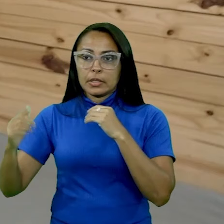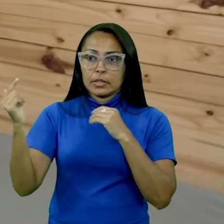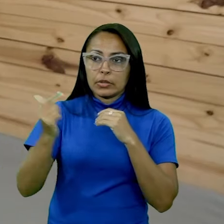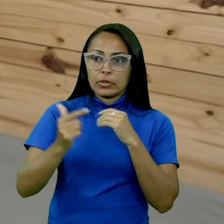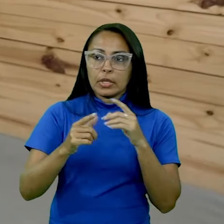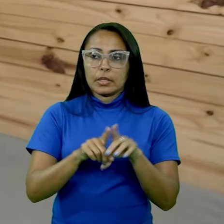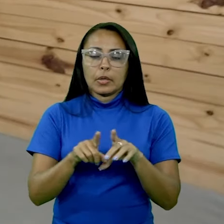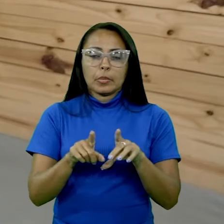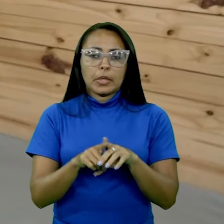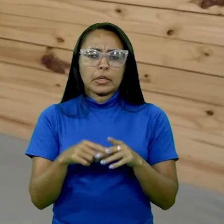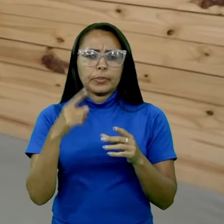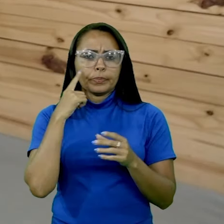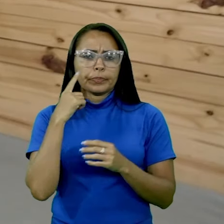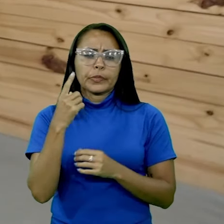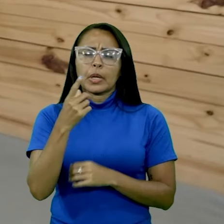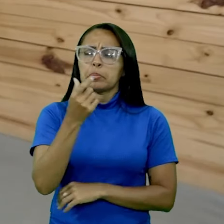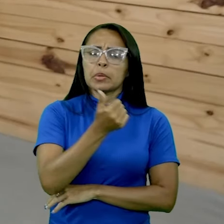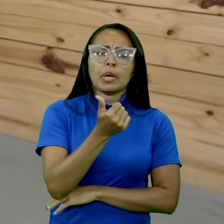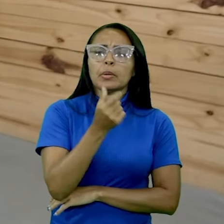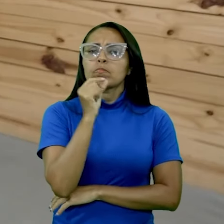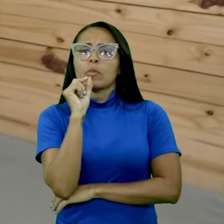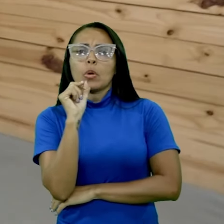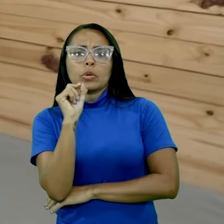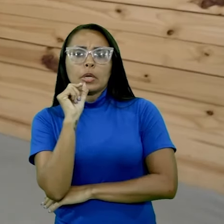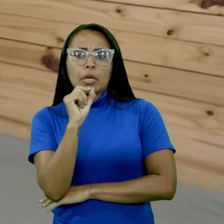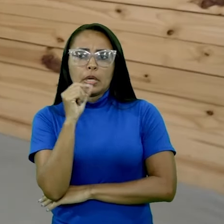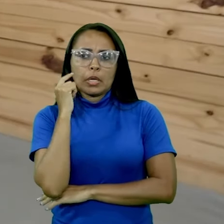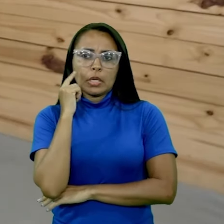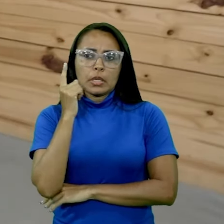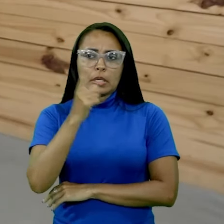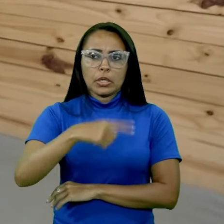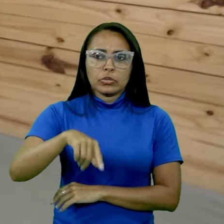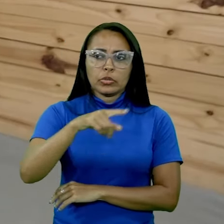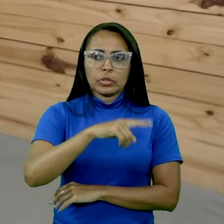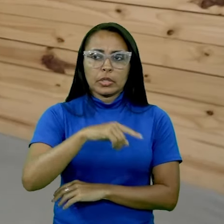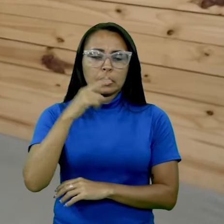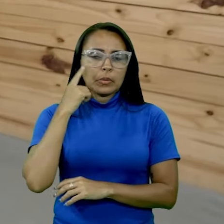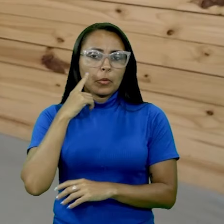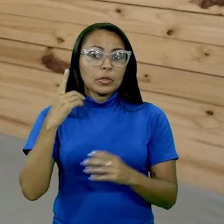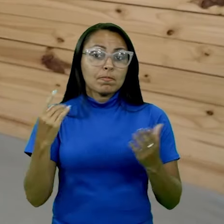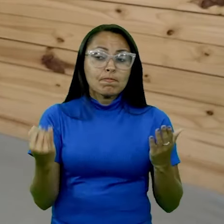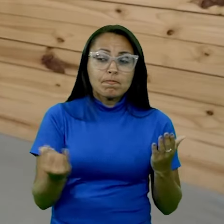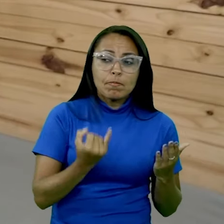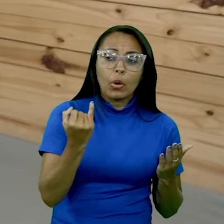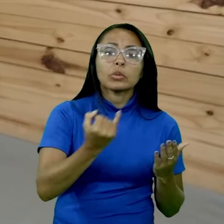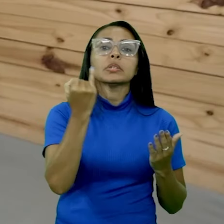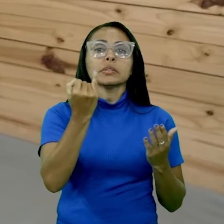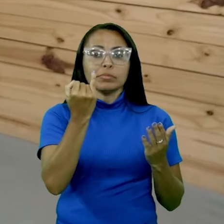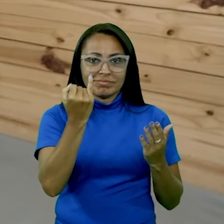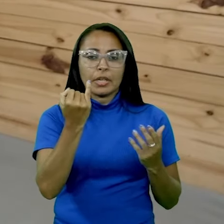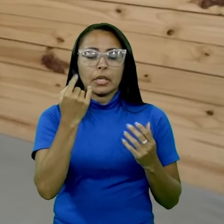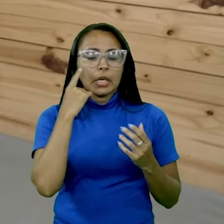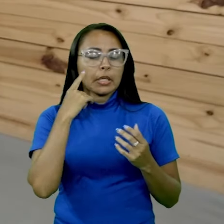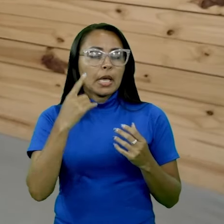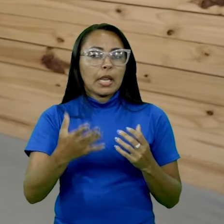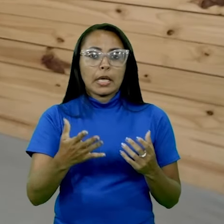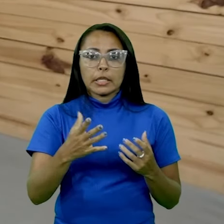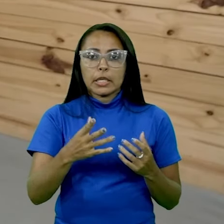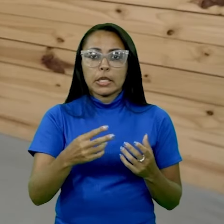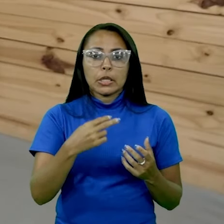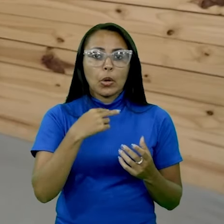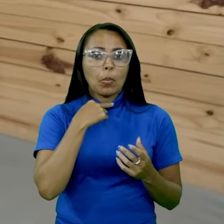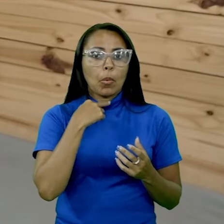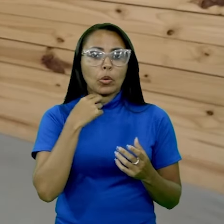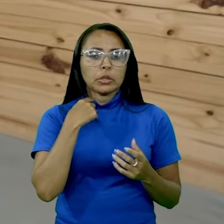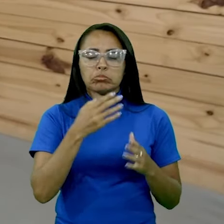que é que consistem as atividades primárias? São as atividades primordiais, aquelas que não podem deixar de acontecer